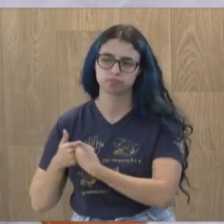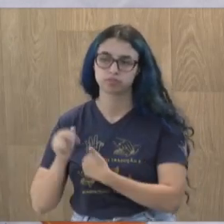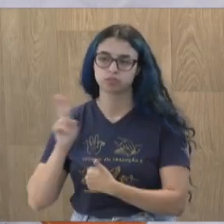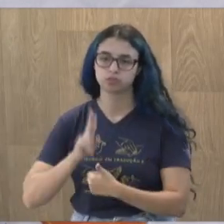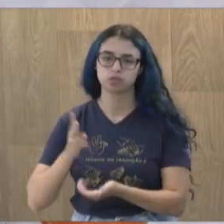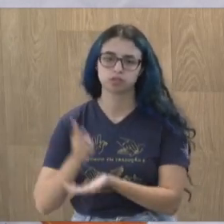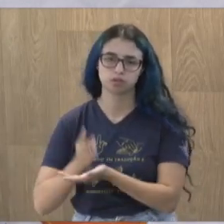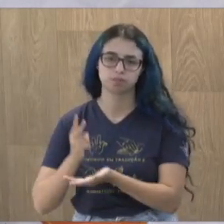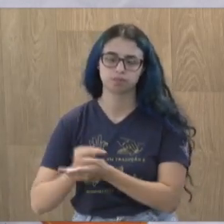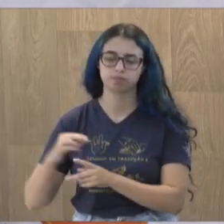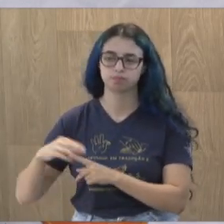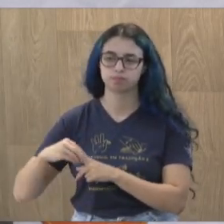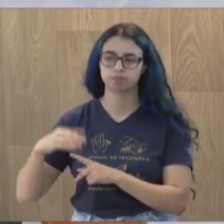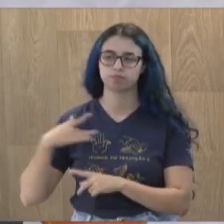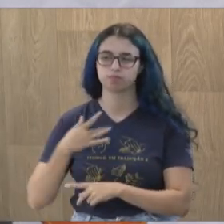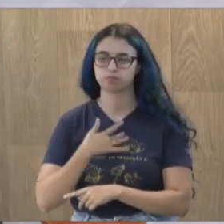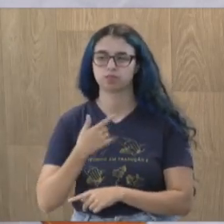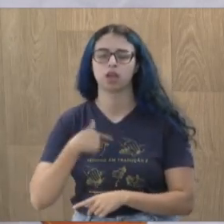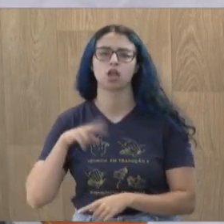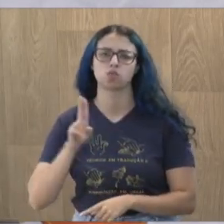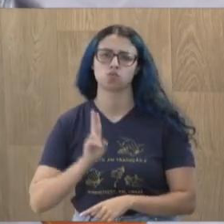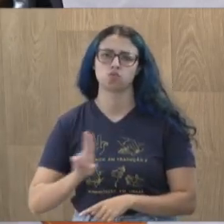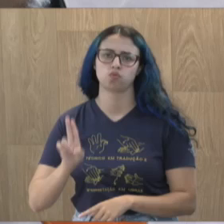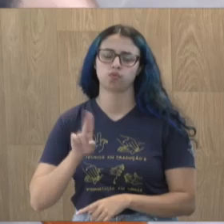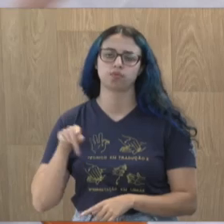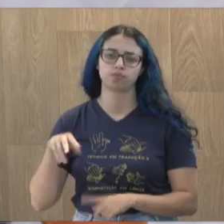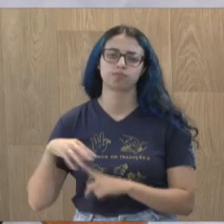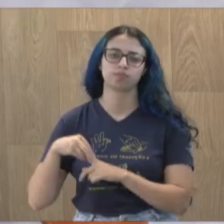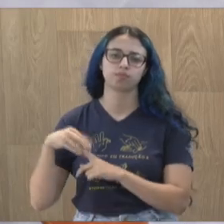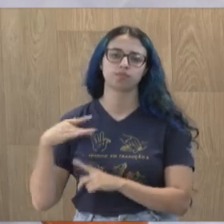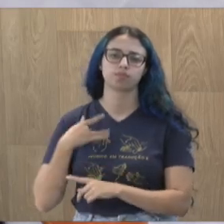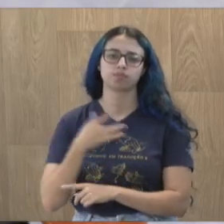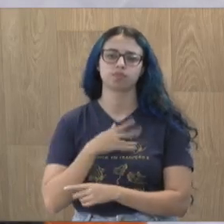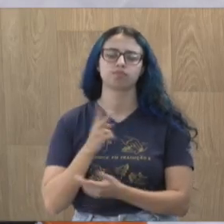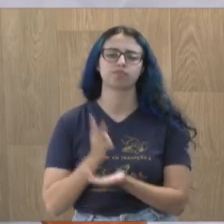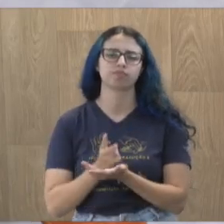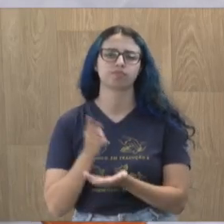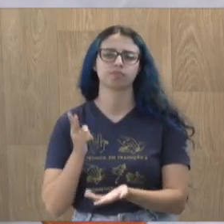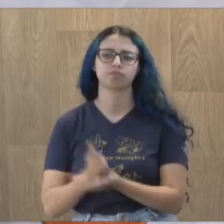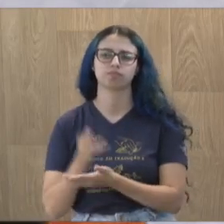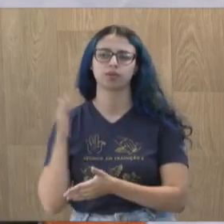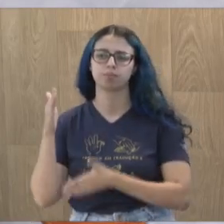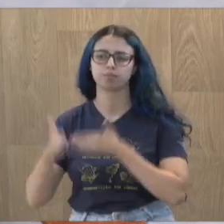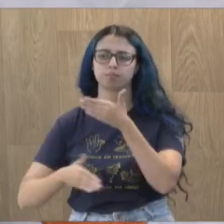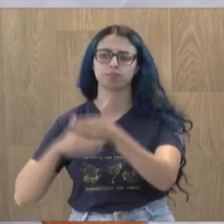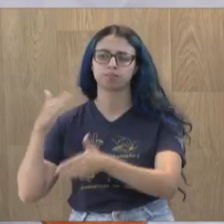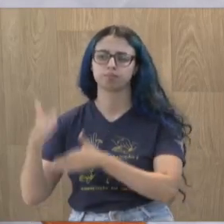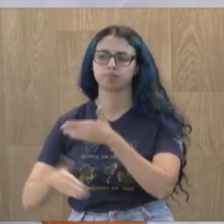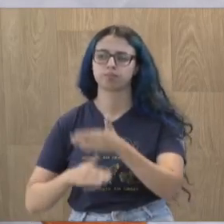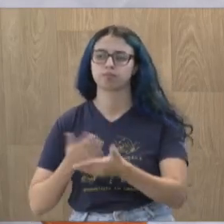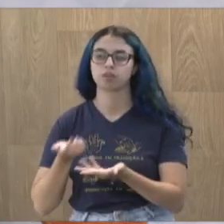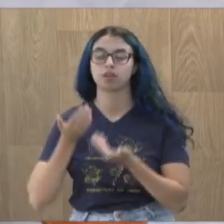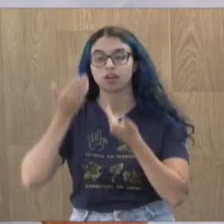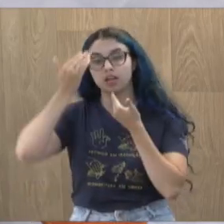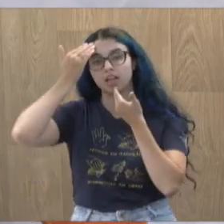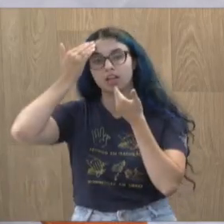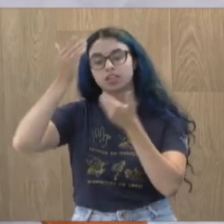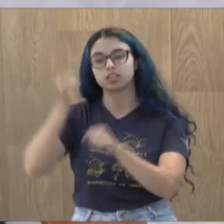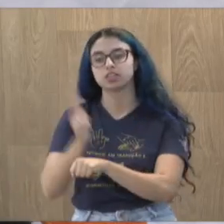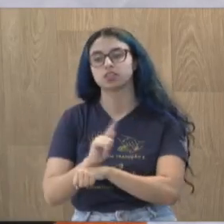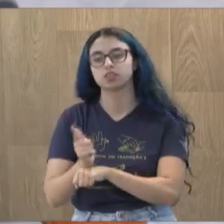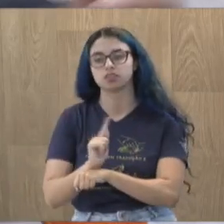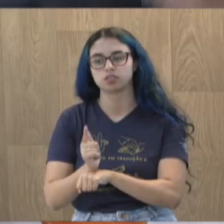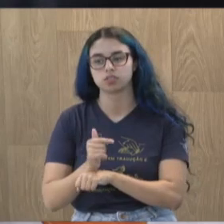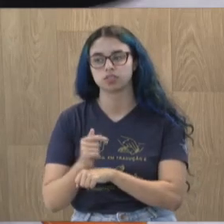Poço Saúde. Eu também sou usuário desse Poço, sempre estou indo lá. Quero agradecer o gerente do Poço lá, o Évito, que esteve